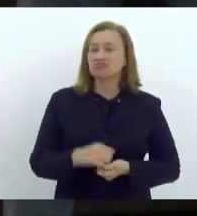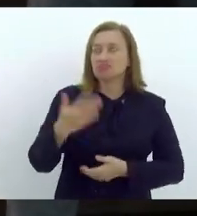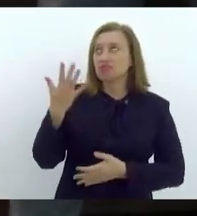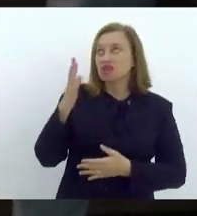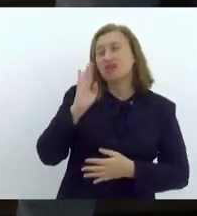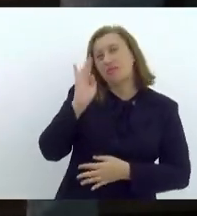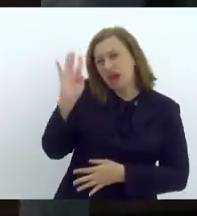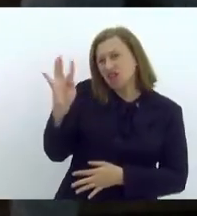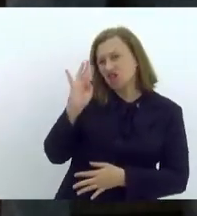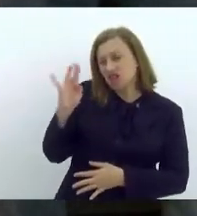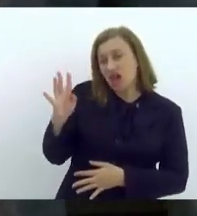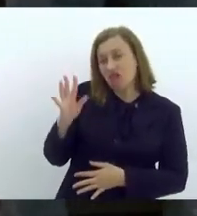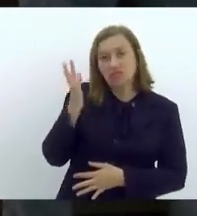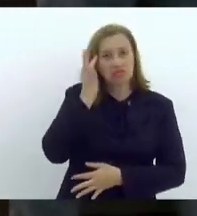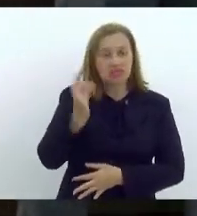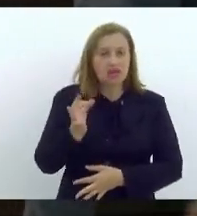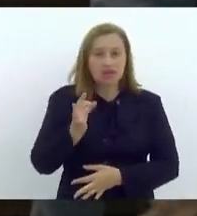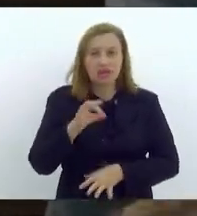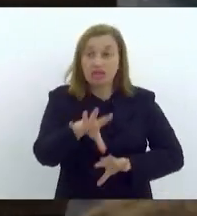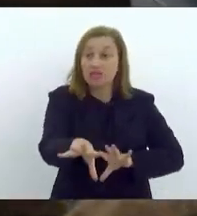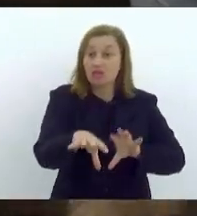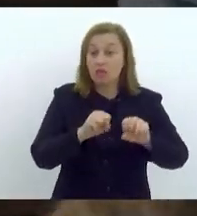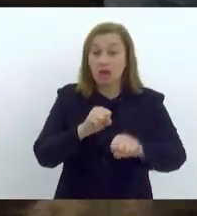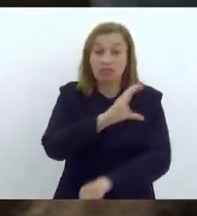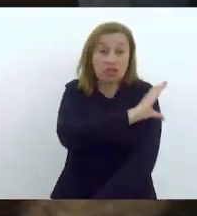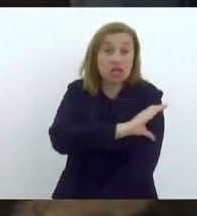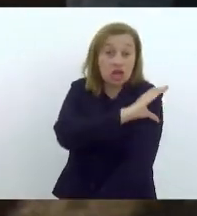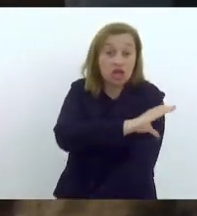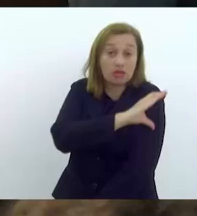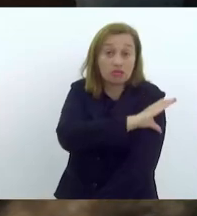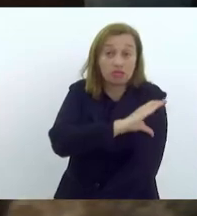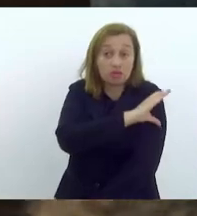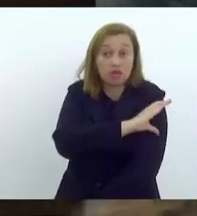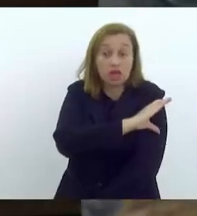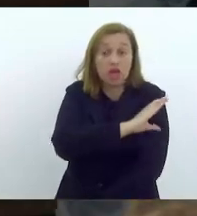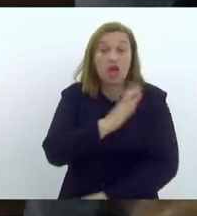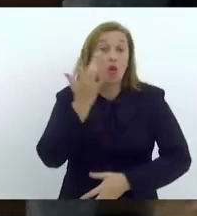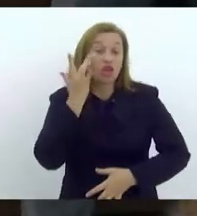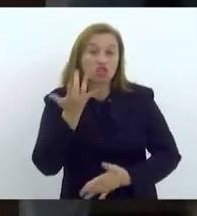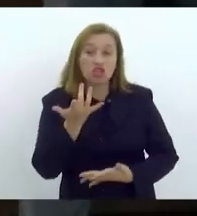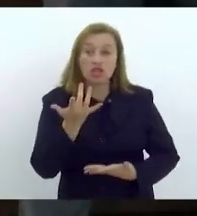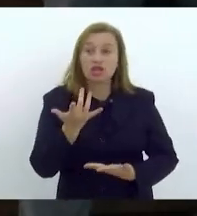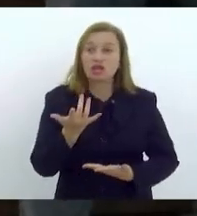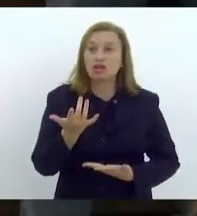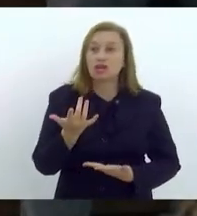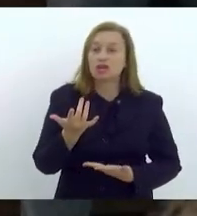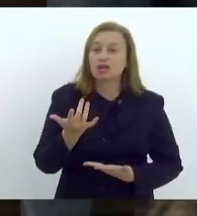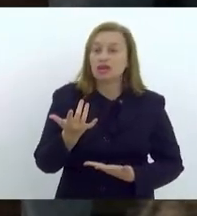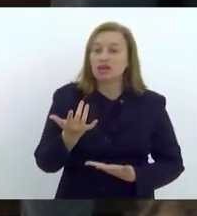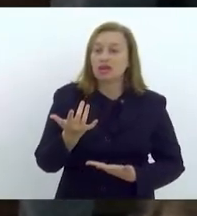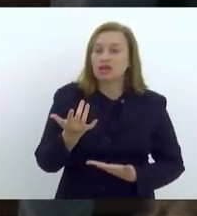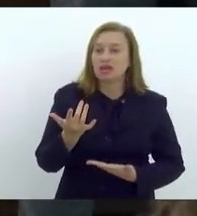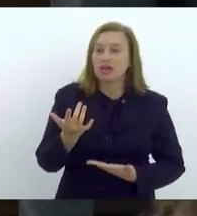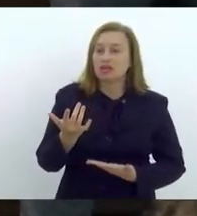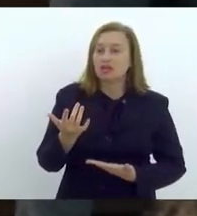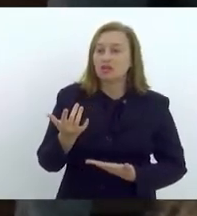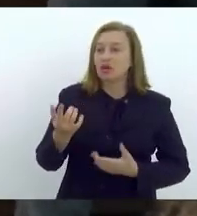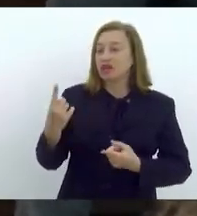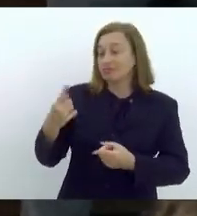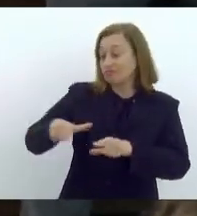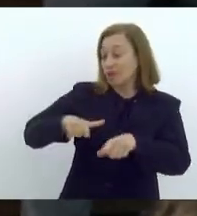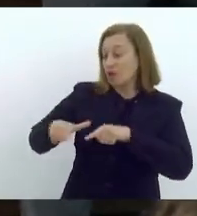sabia que ele tinha se formado em campus, que tinha sido pelo prestígio do deputado Chico